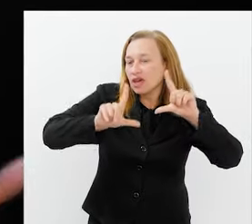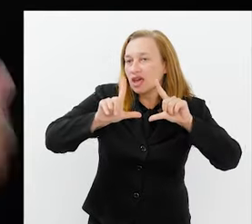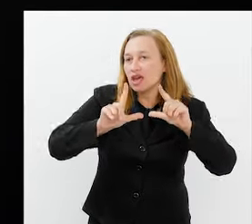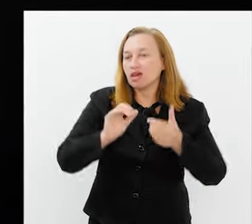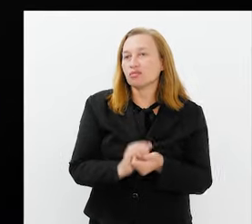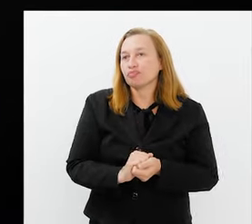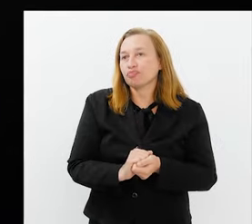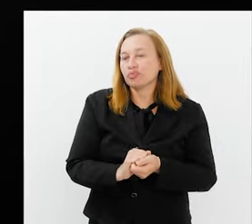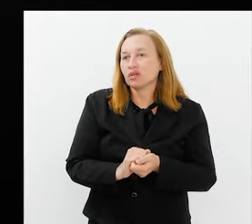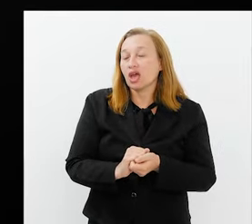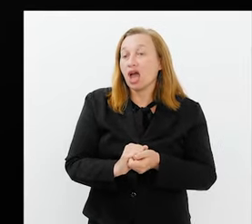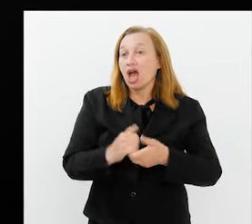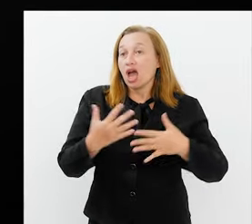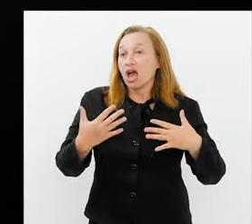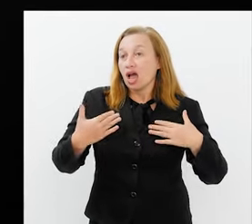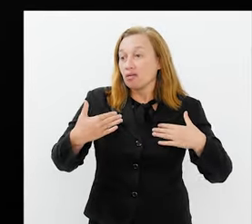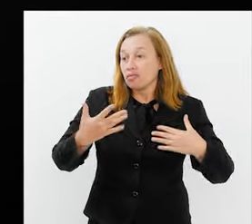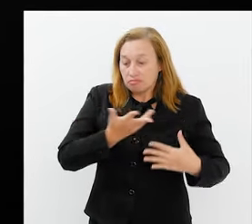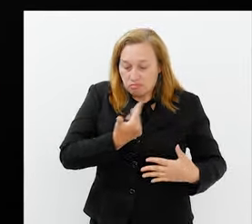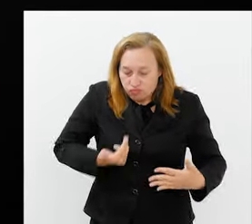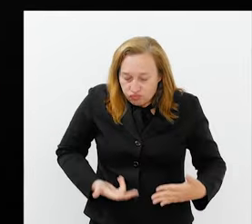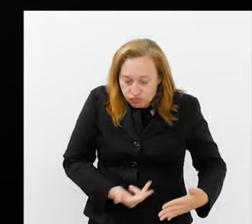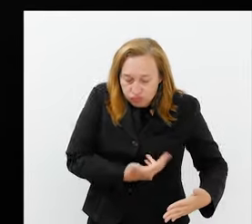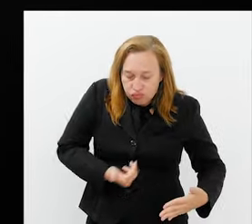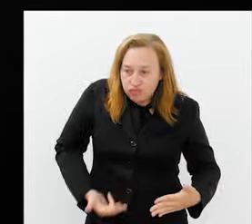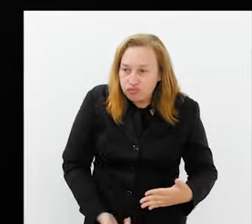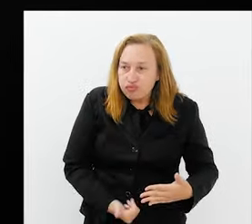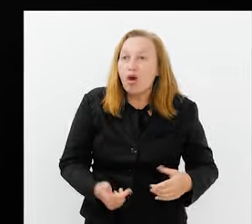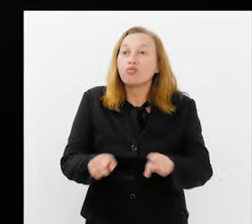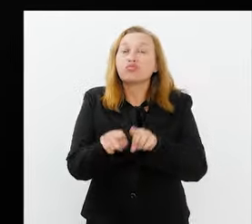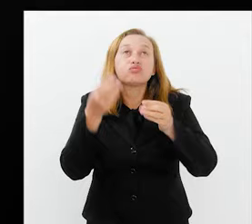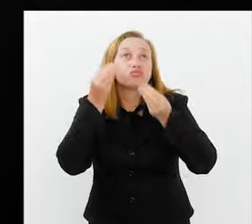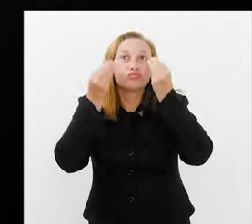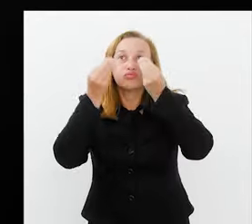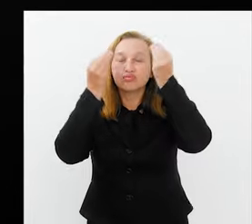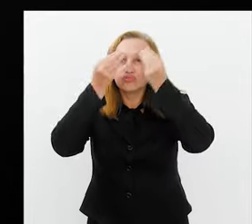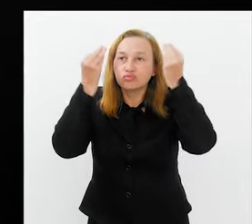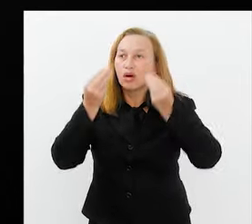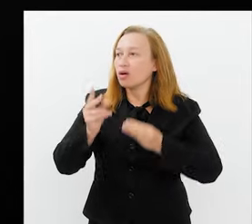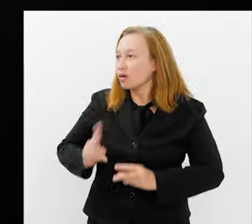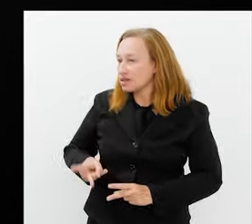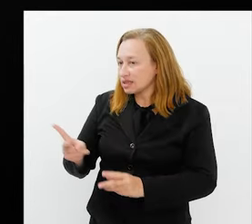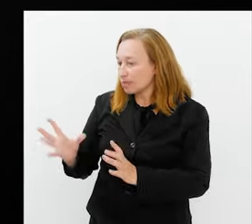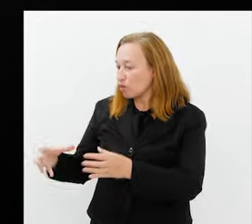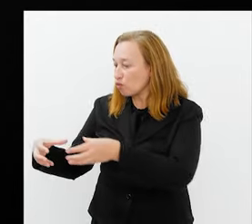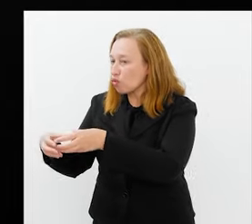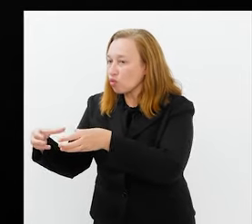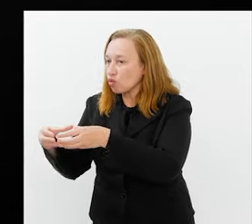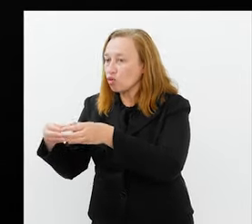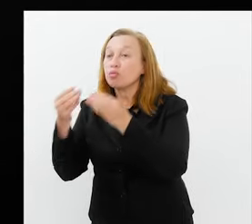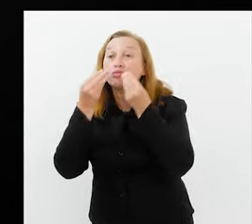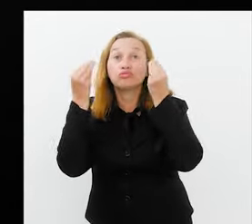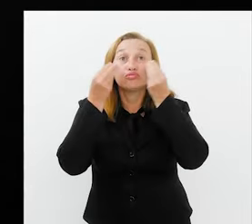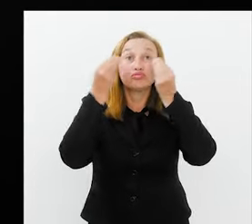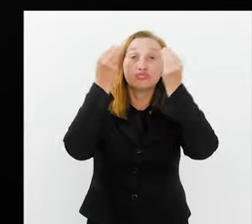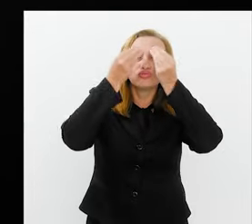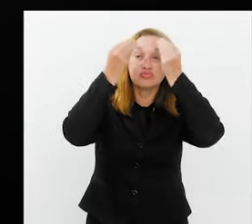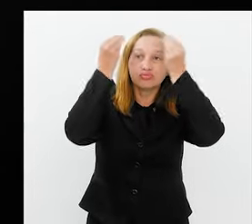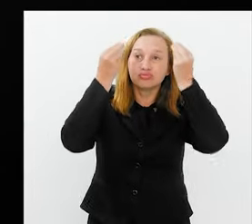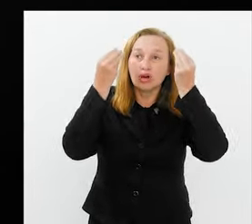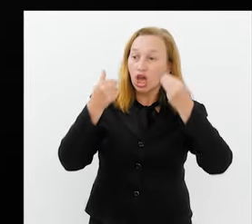fazer uma musa, uma maquiagem corporal. Tem a beleza também. Eu sempre levo as maquiadoras de beleza para